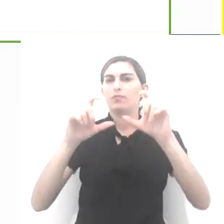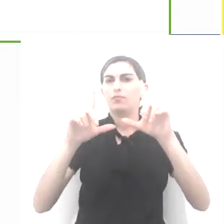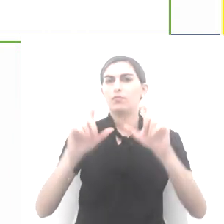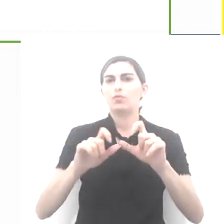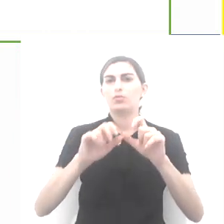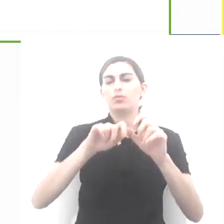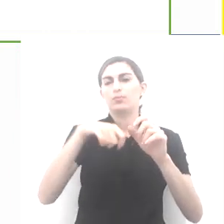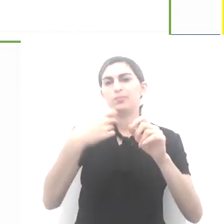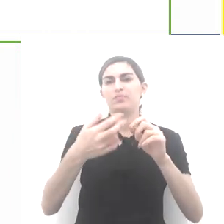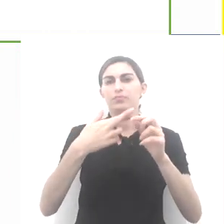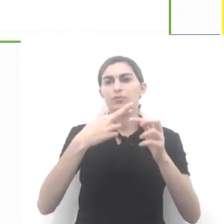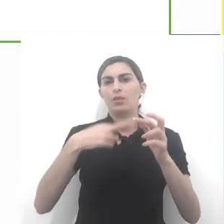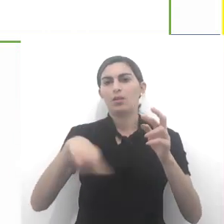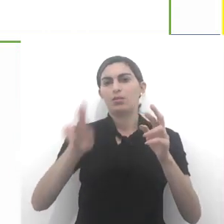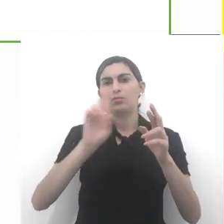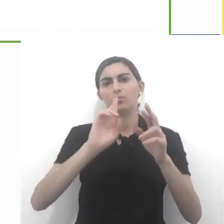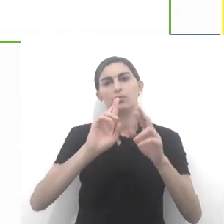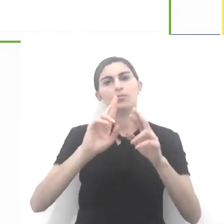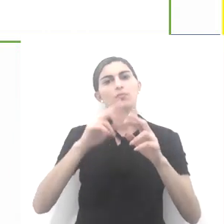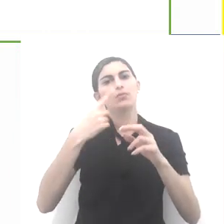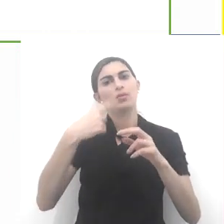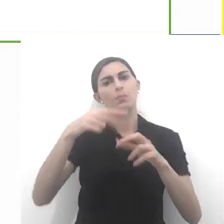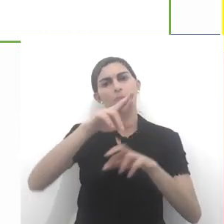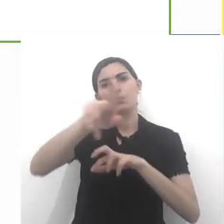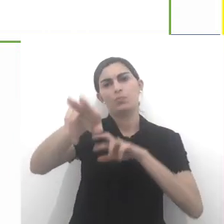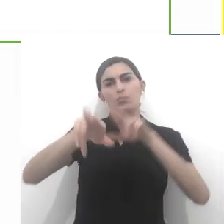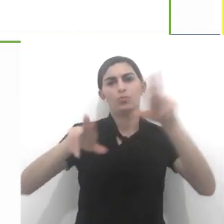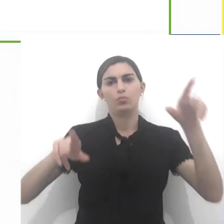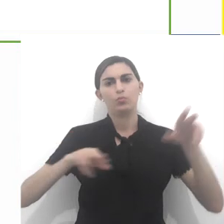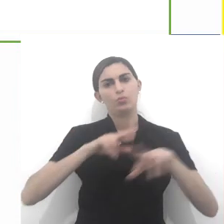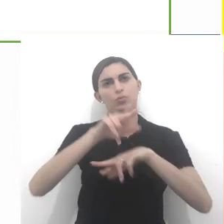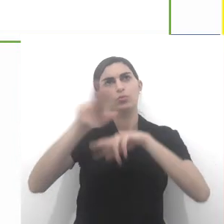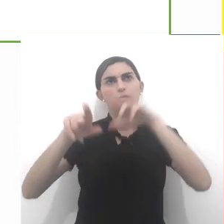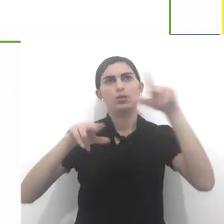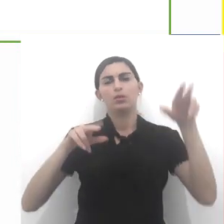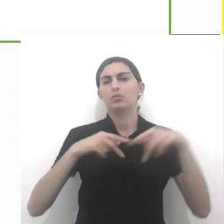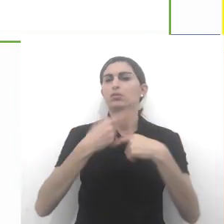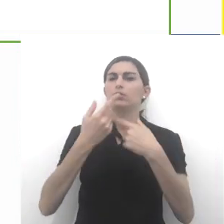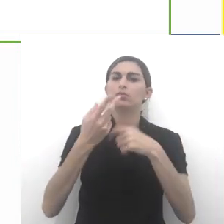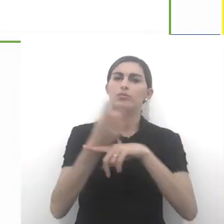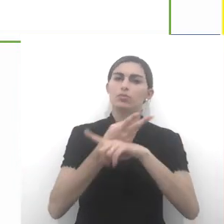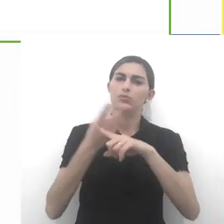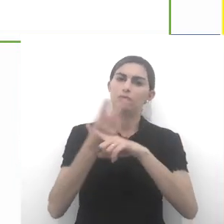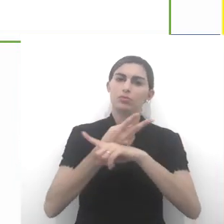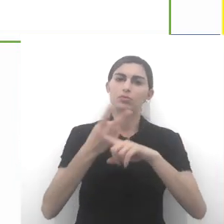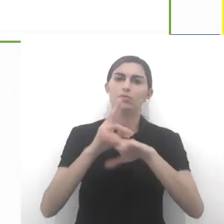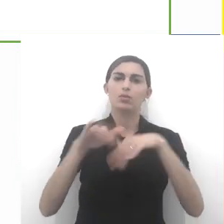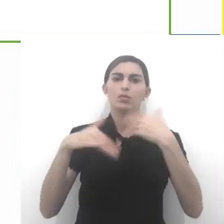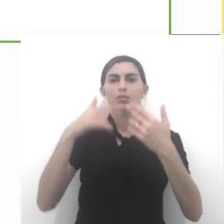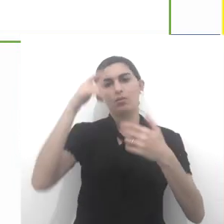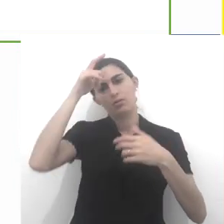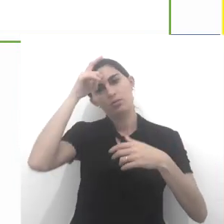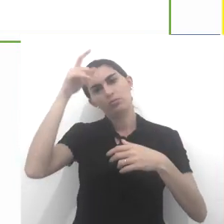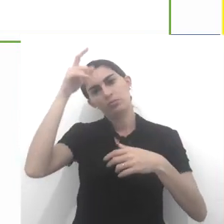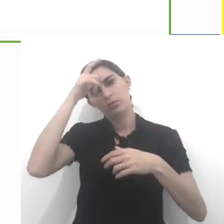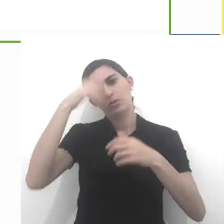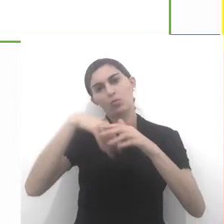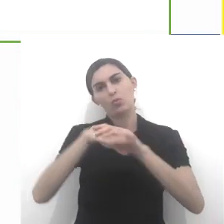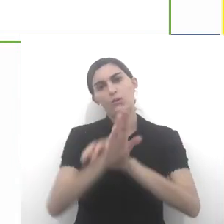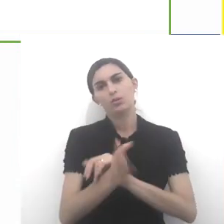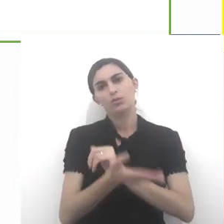imagem de vários símbolos religiosos. Esta pluralidade que sempre buscamos. Então, líder,